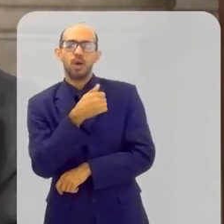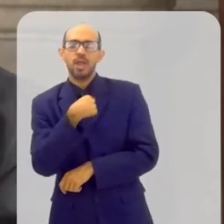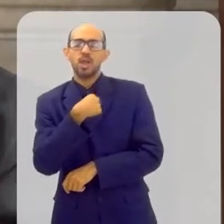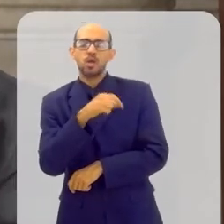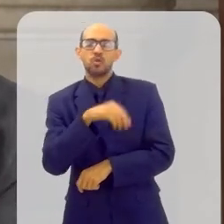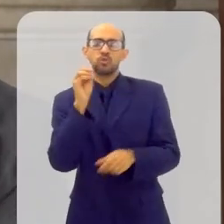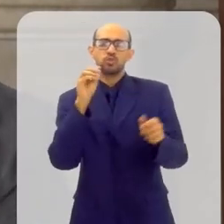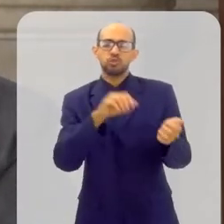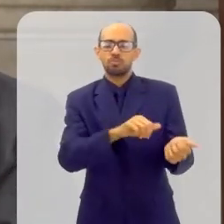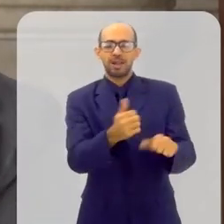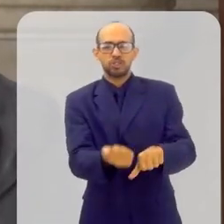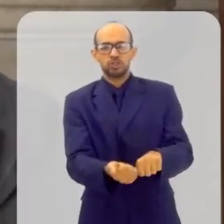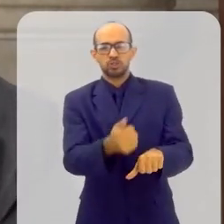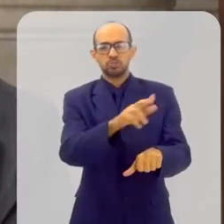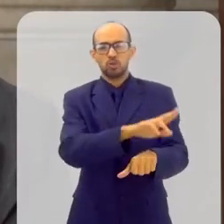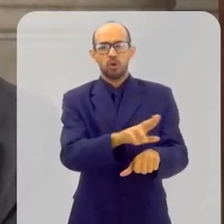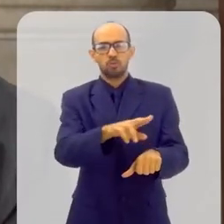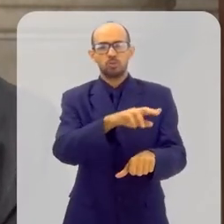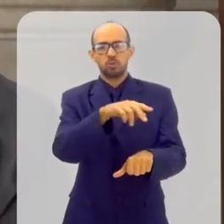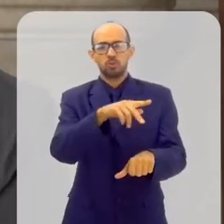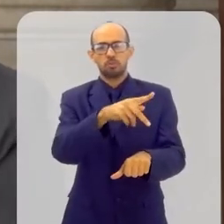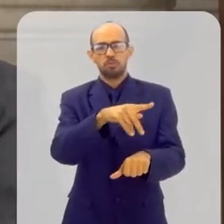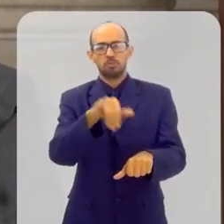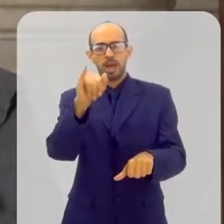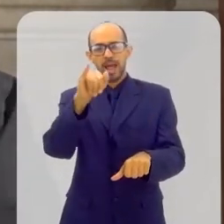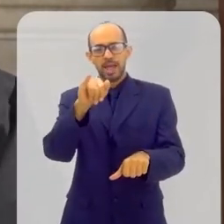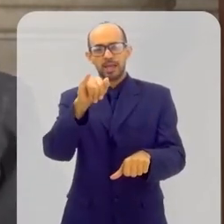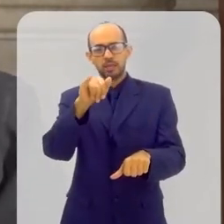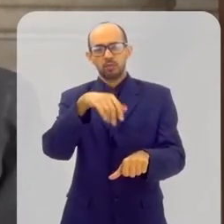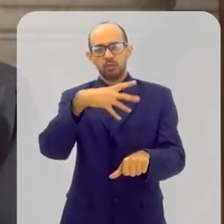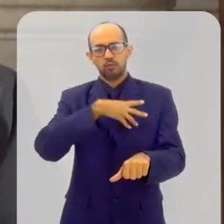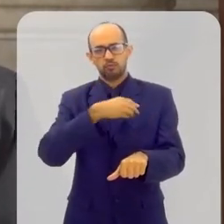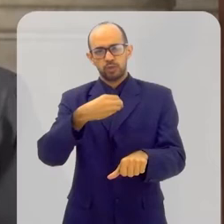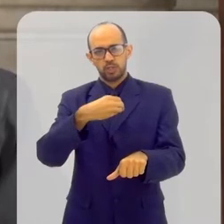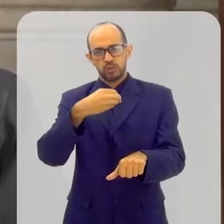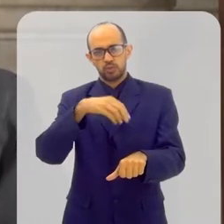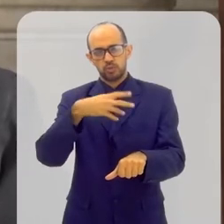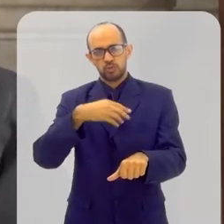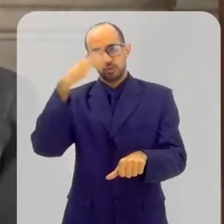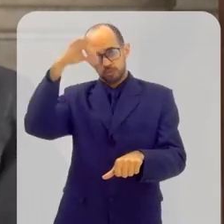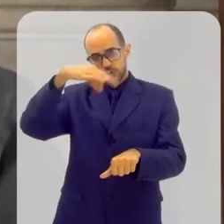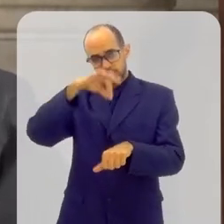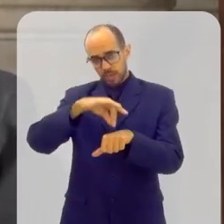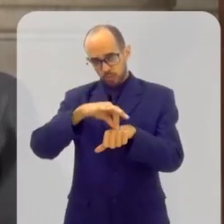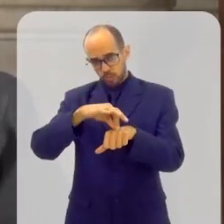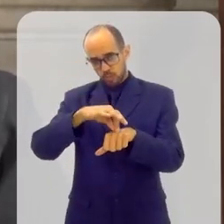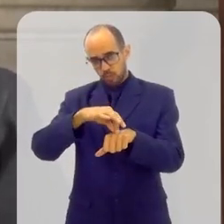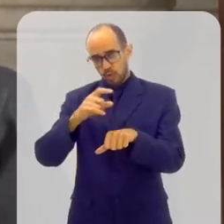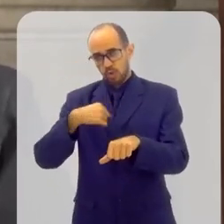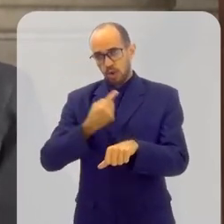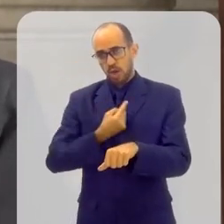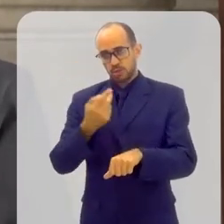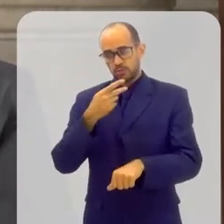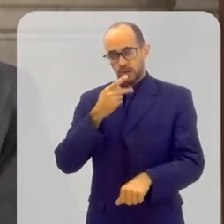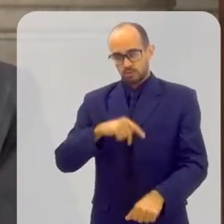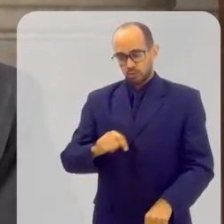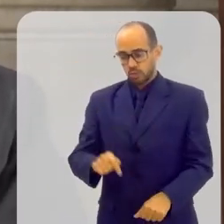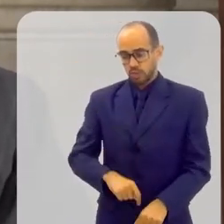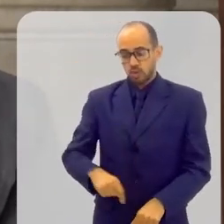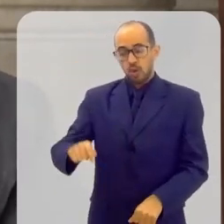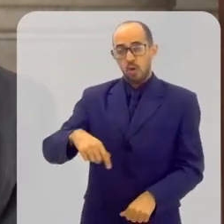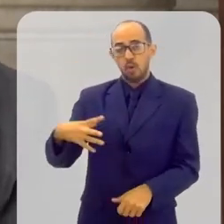Pai, do Filho e do Espírito Santo. A nossa fórmula bizantina dos grecos-meuquita é um pouquinho diferente. o